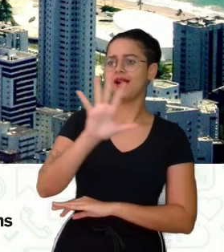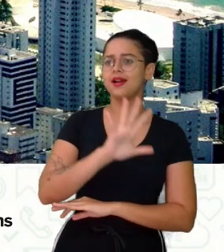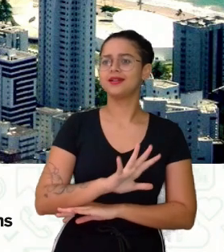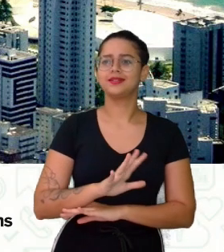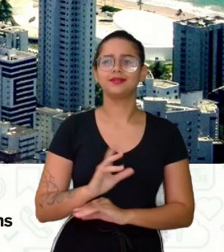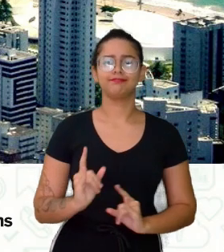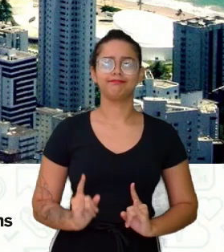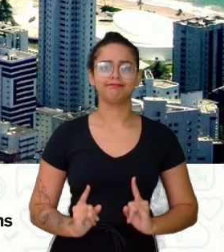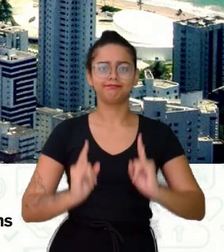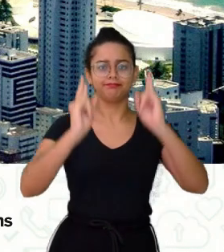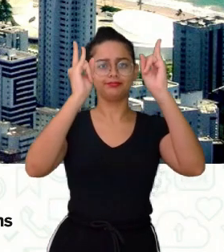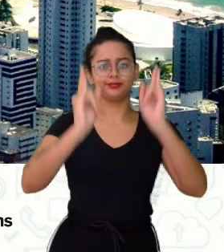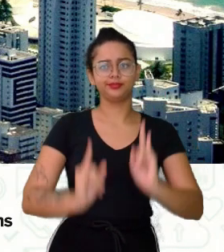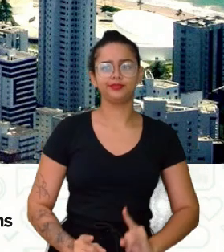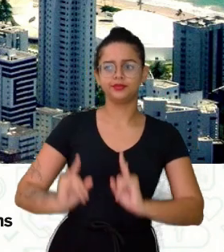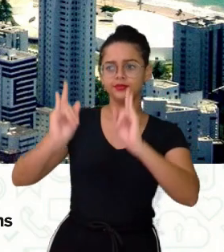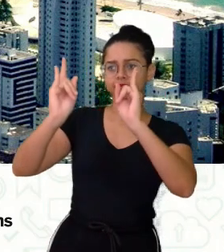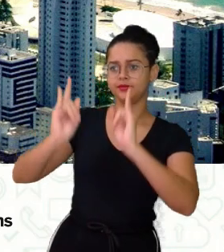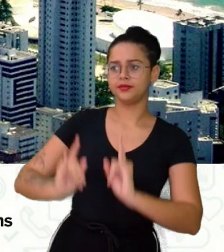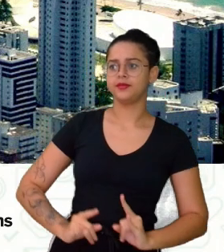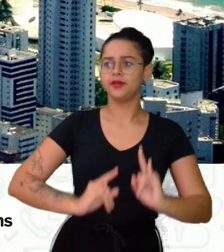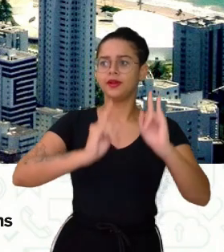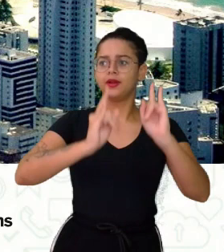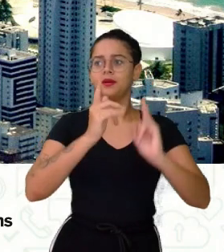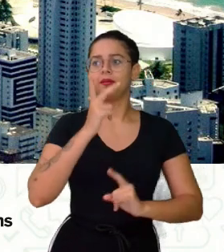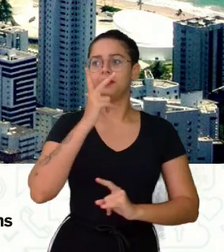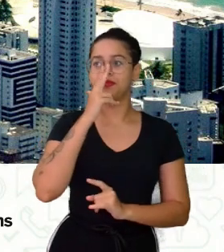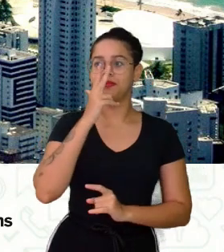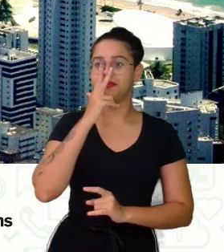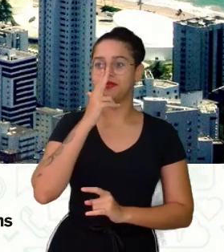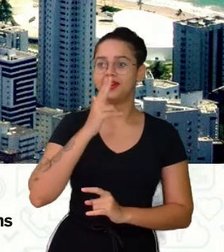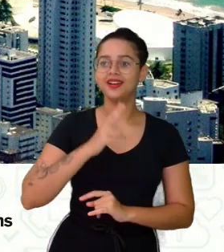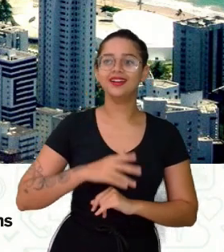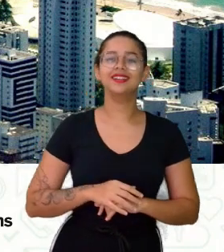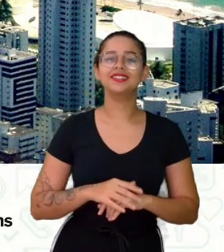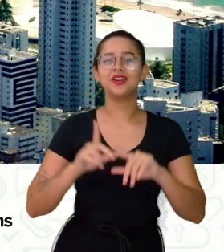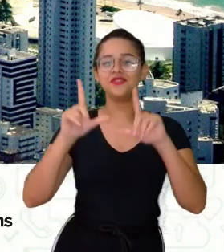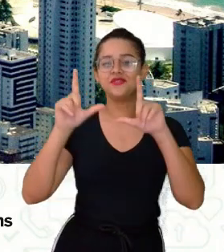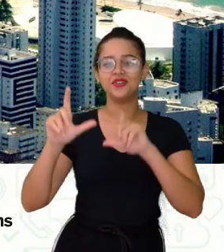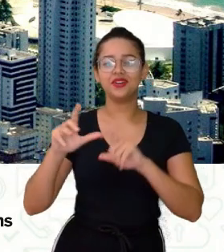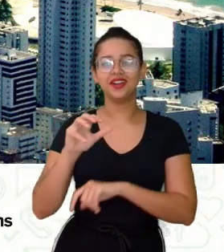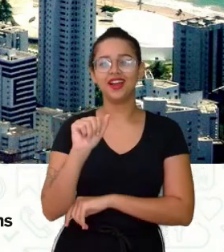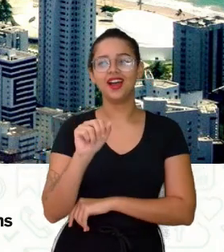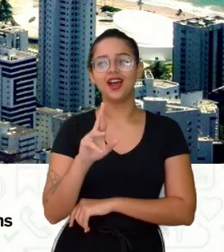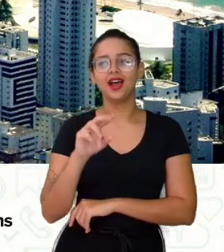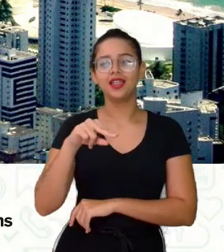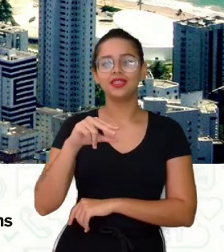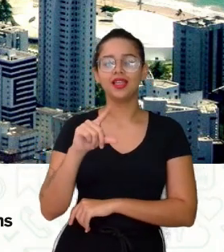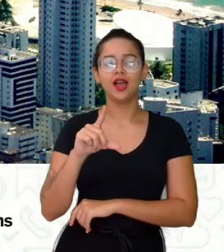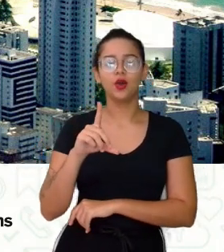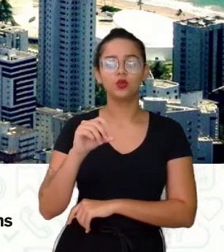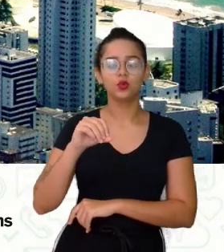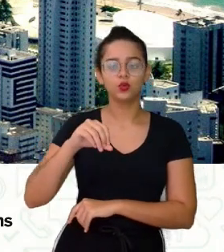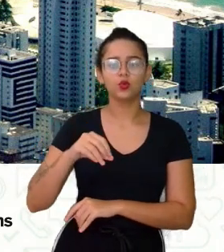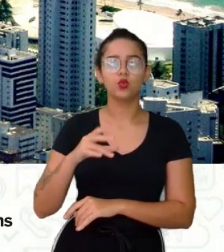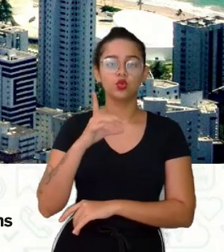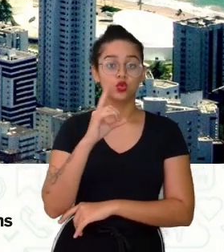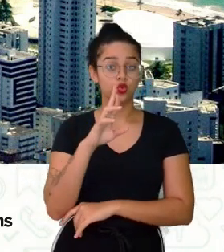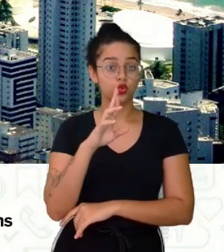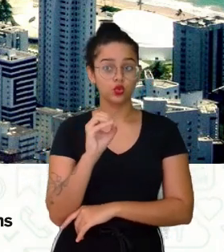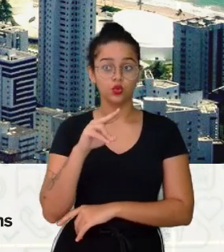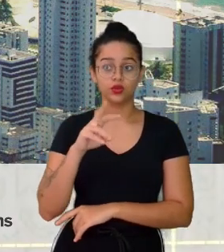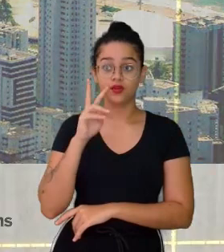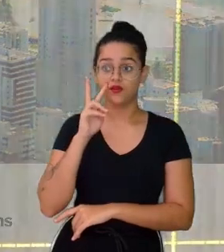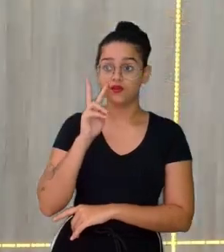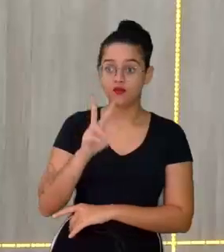De cima Parece aquelas fotos De Arnaldo Arnaldo Saudades Meu querido Com drone Você vê aí A orla De